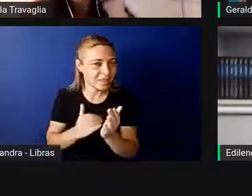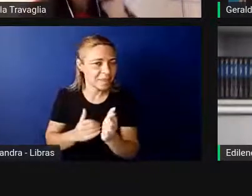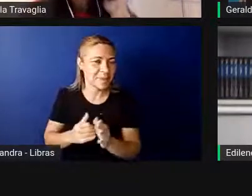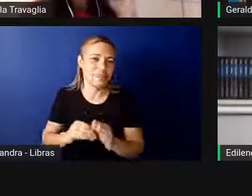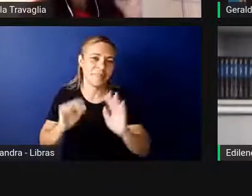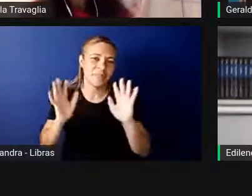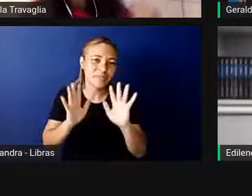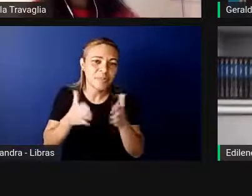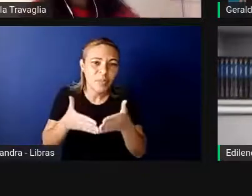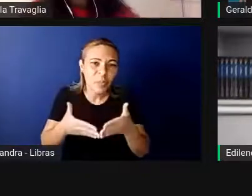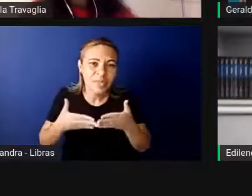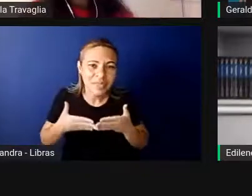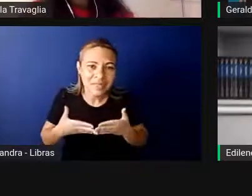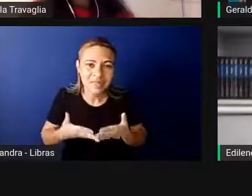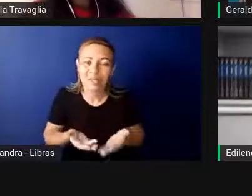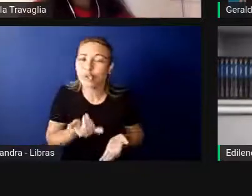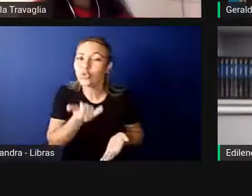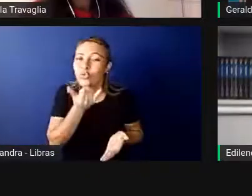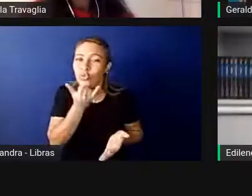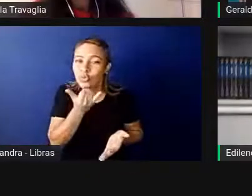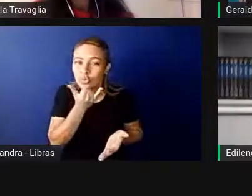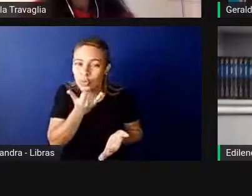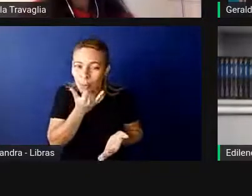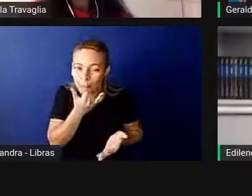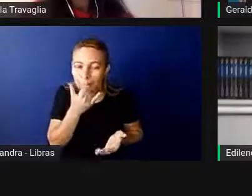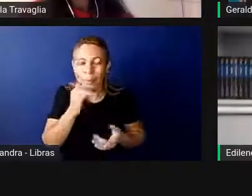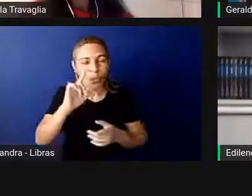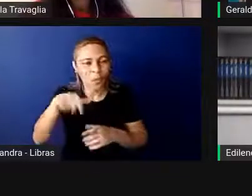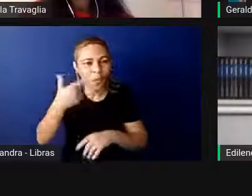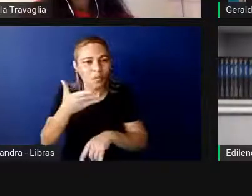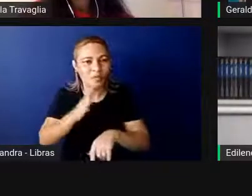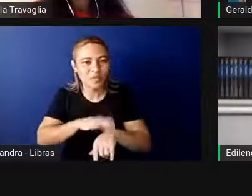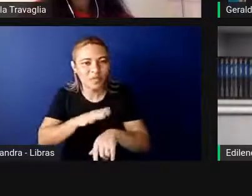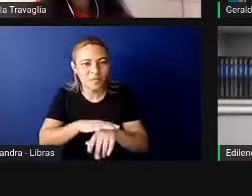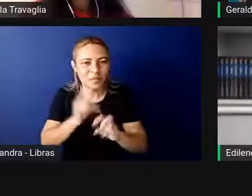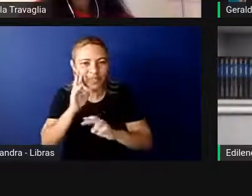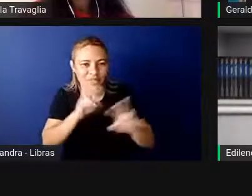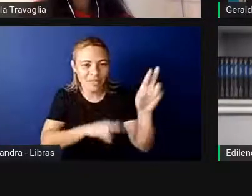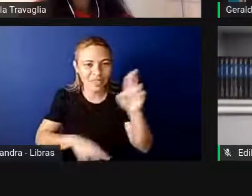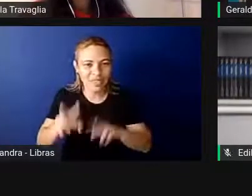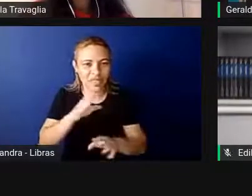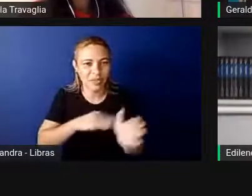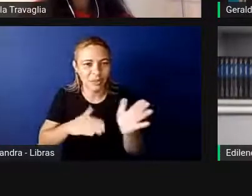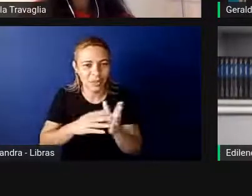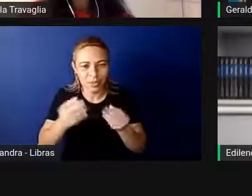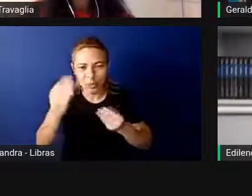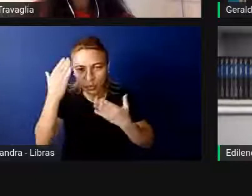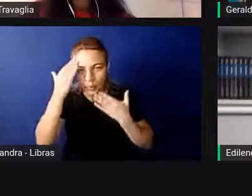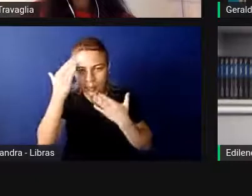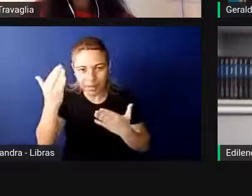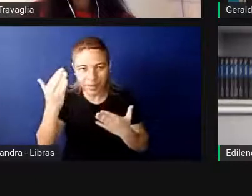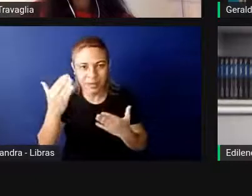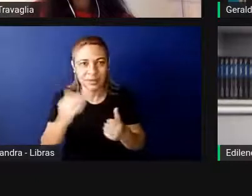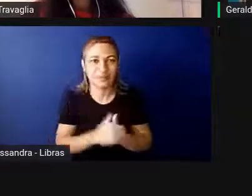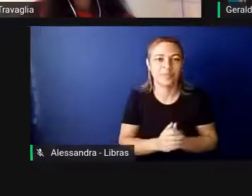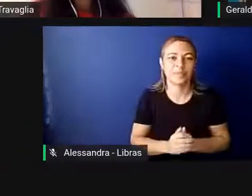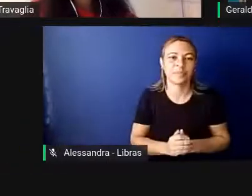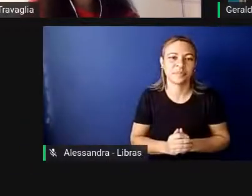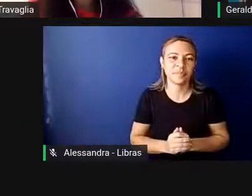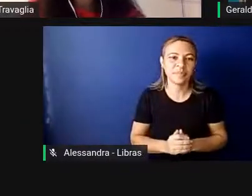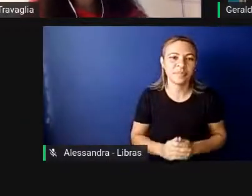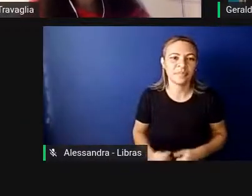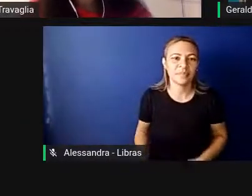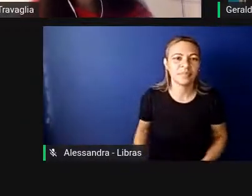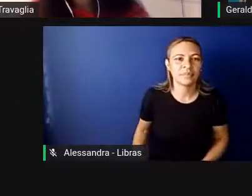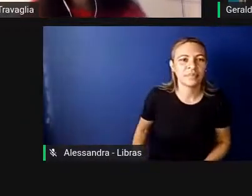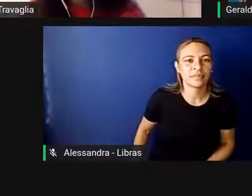eu em outra oportunidade quero ver a todos e todas. Muito obrigada. Muito obrigada, doutora. Daniela, então,